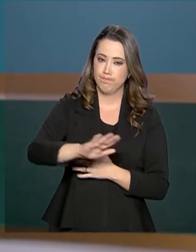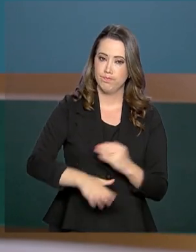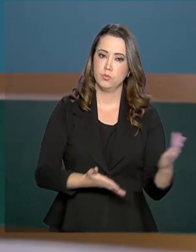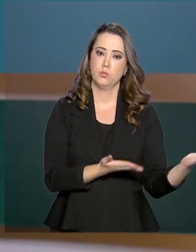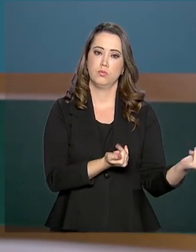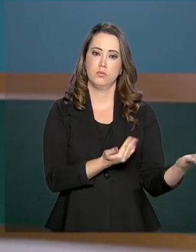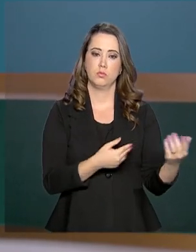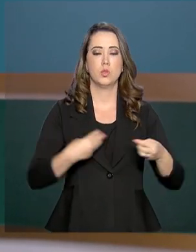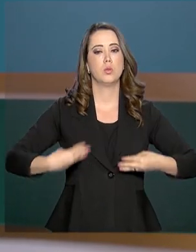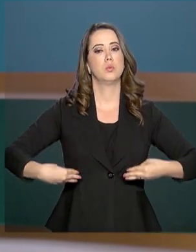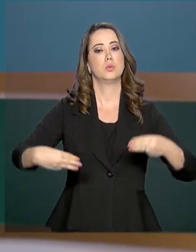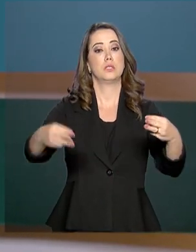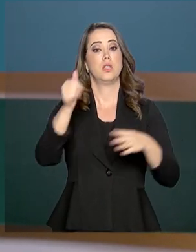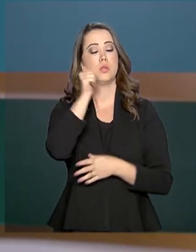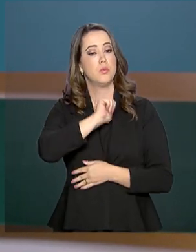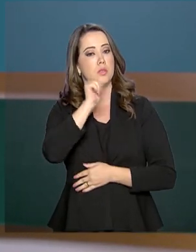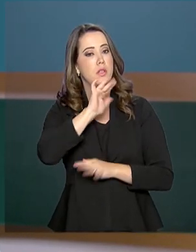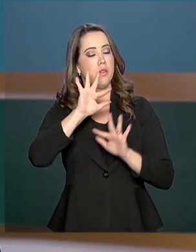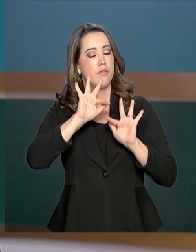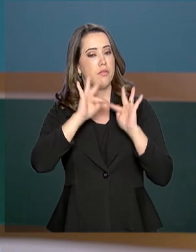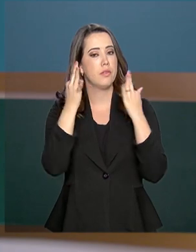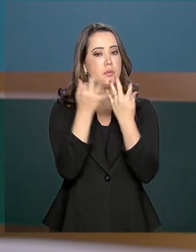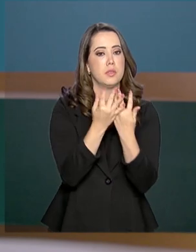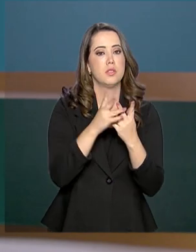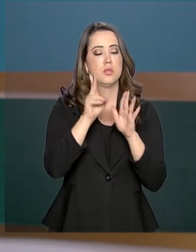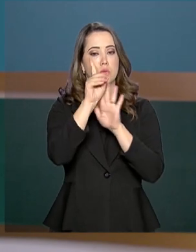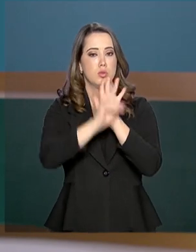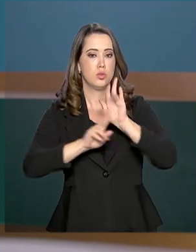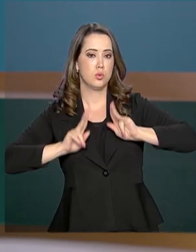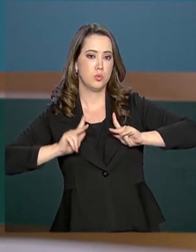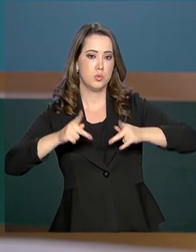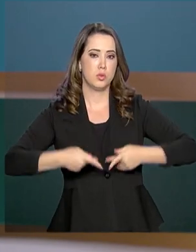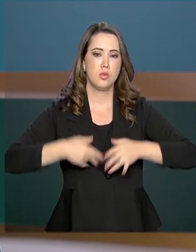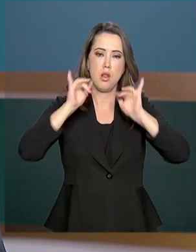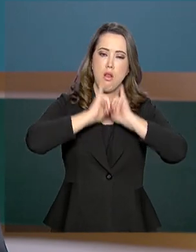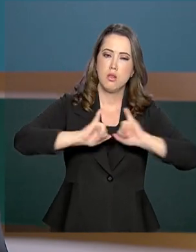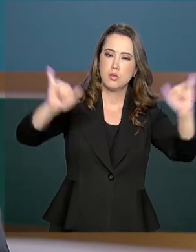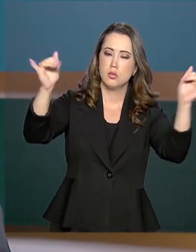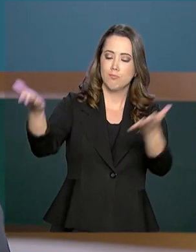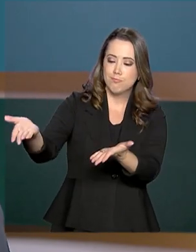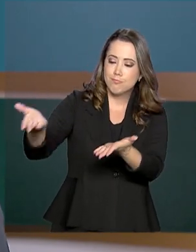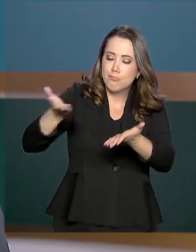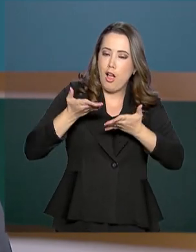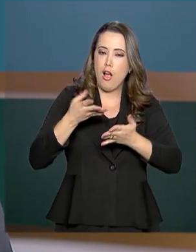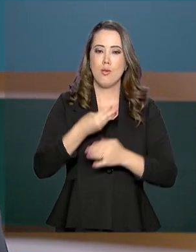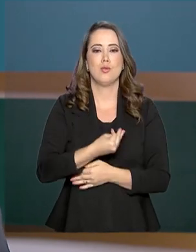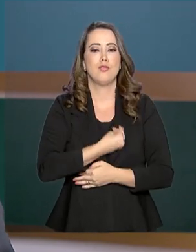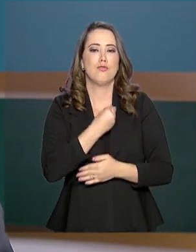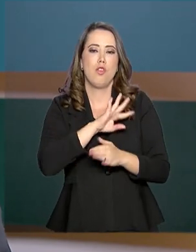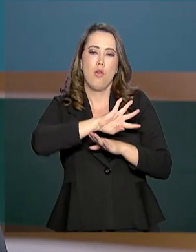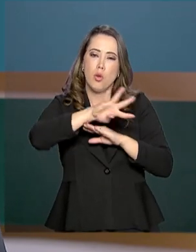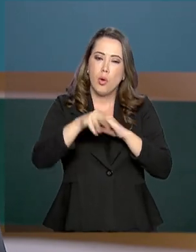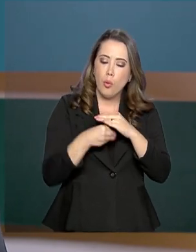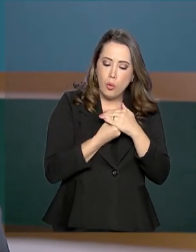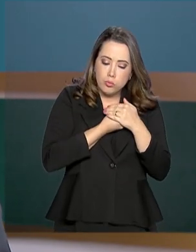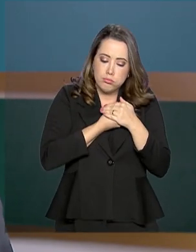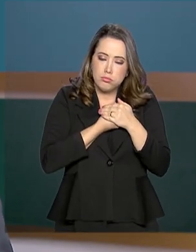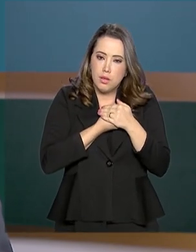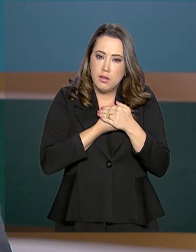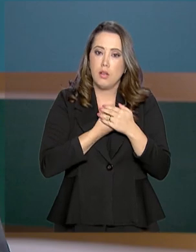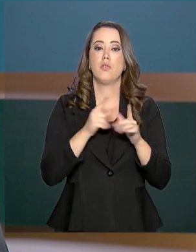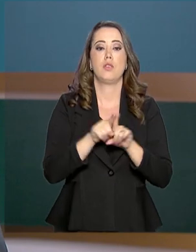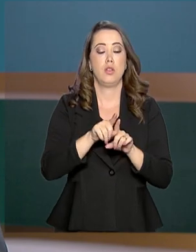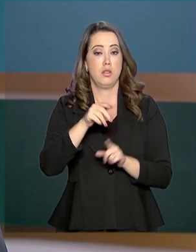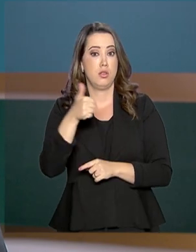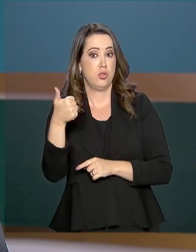crianças e adolescentes, o Ministério da Mulher, da Família e dos Direitos Humanos lançou a campanha Acolha a Vida, no último